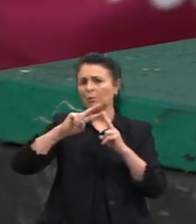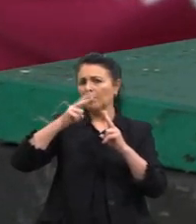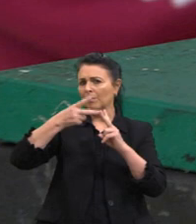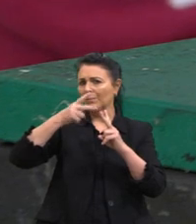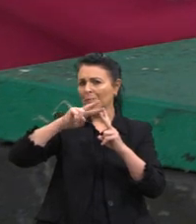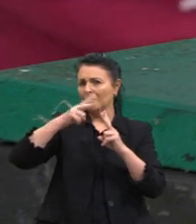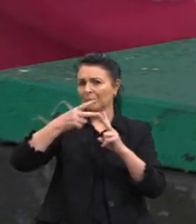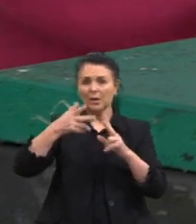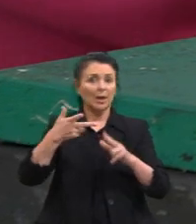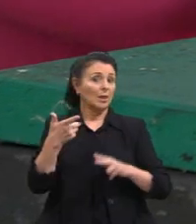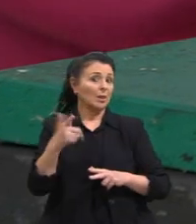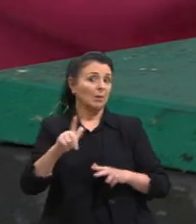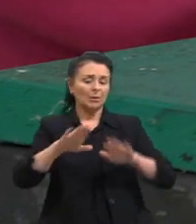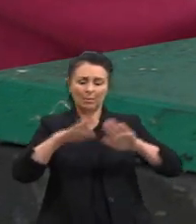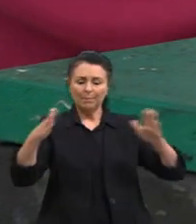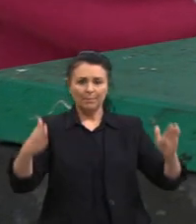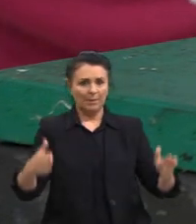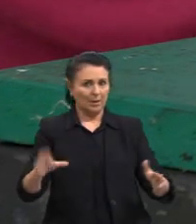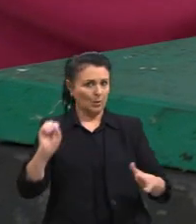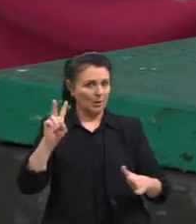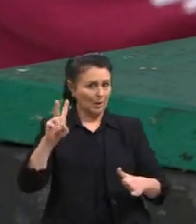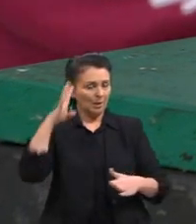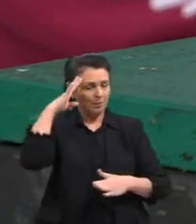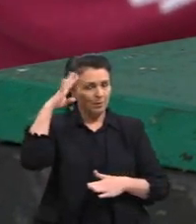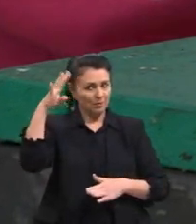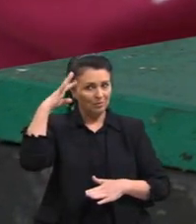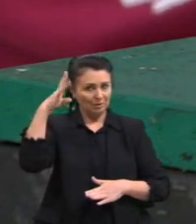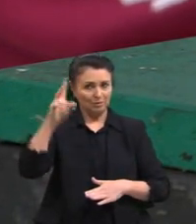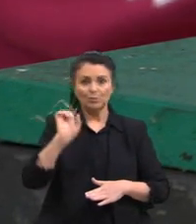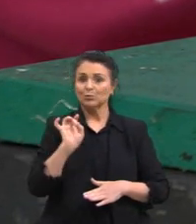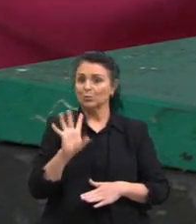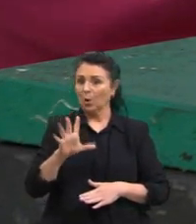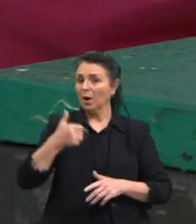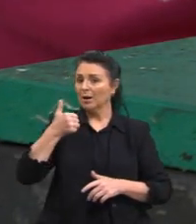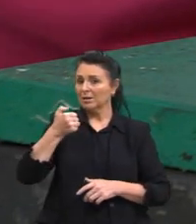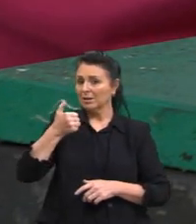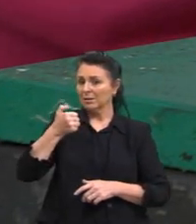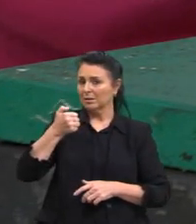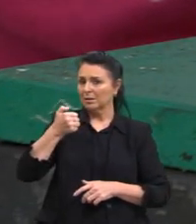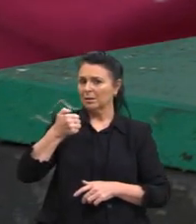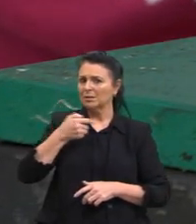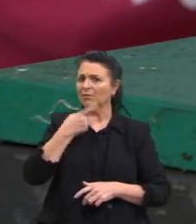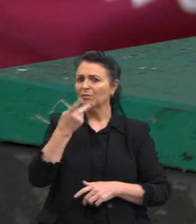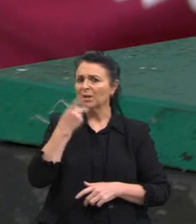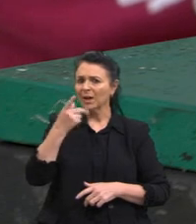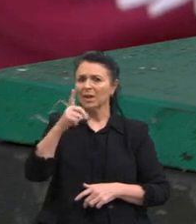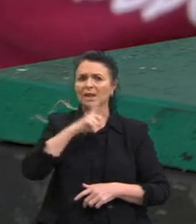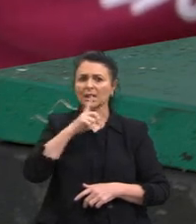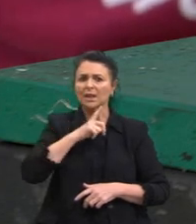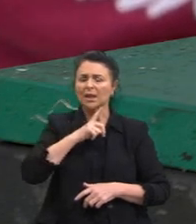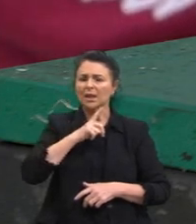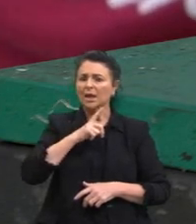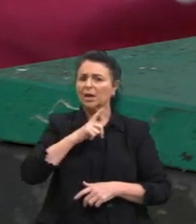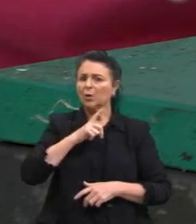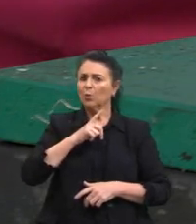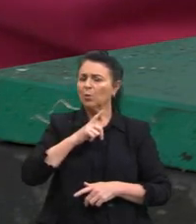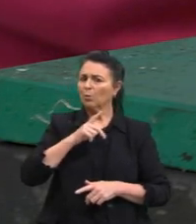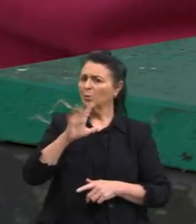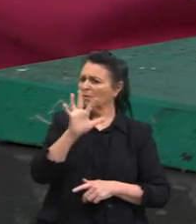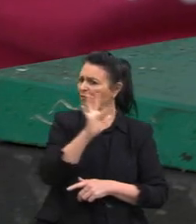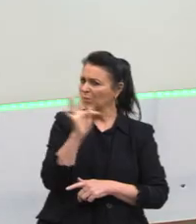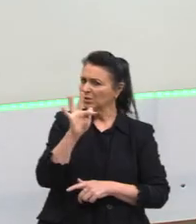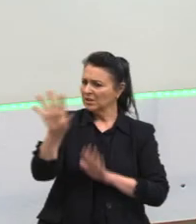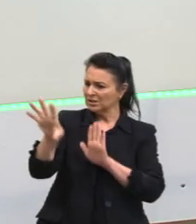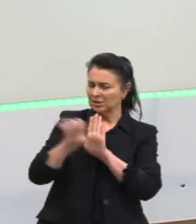essa mesa aqui. Não existe mais nada. Tá? Só as duas canetas. Se eu falar para vocês que existe uma força de atração entre essas